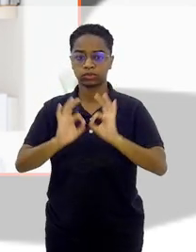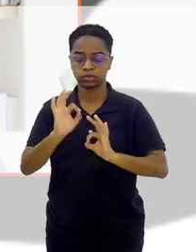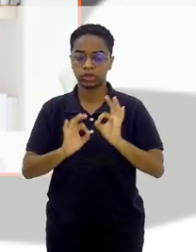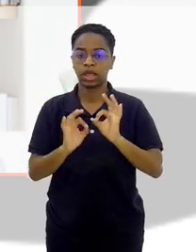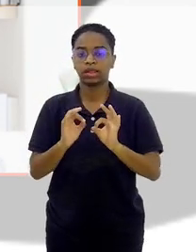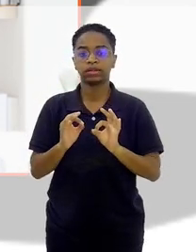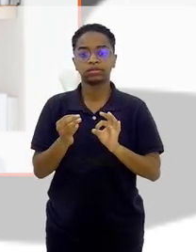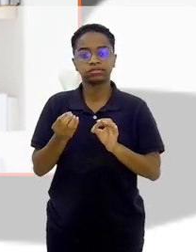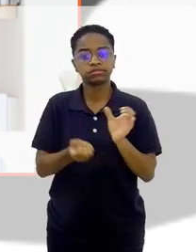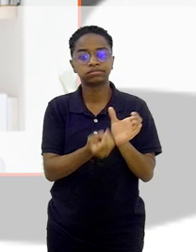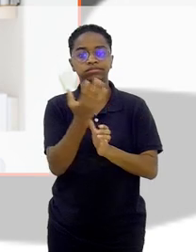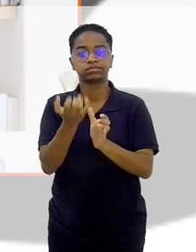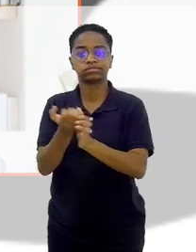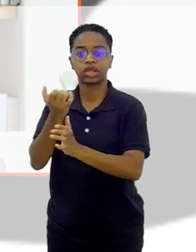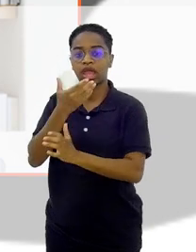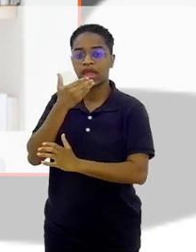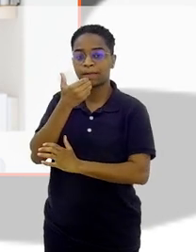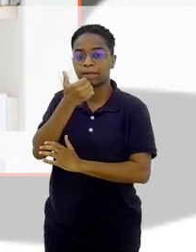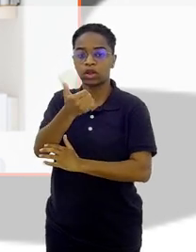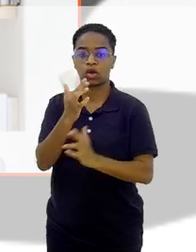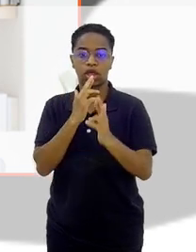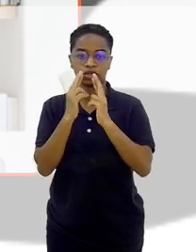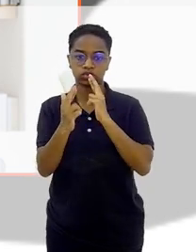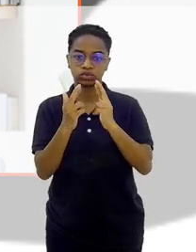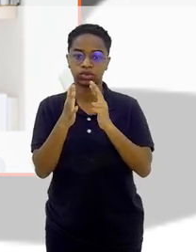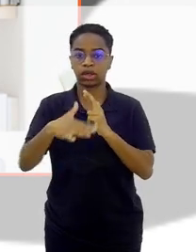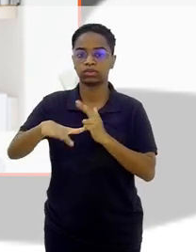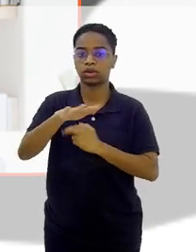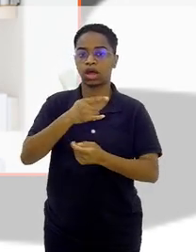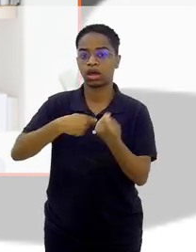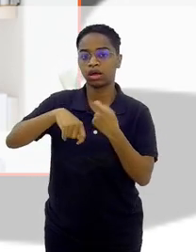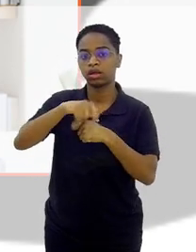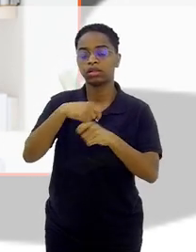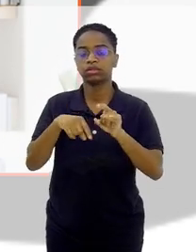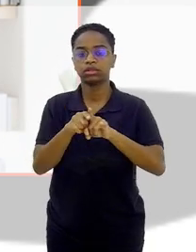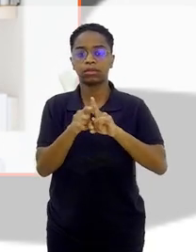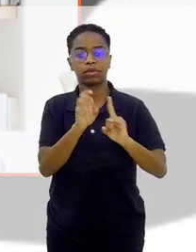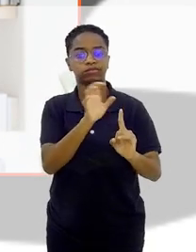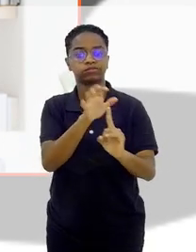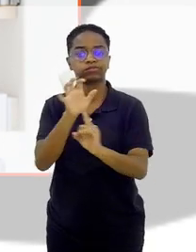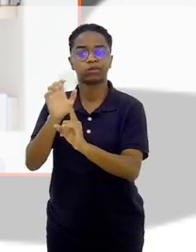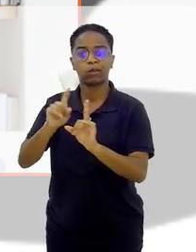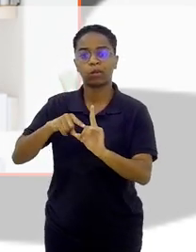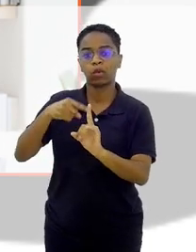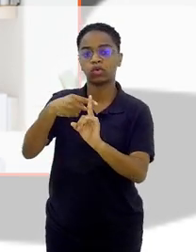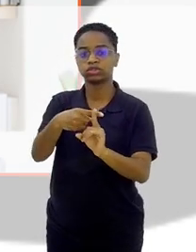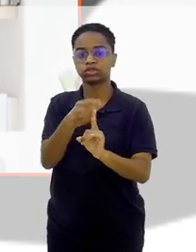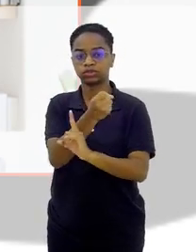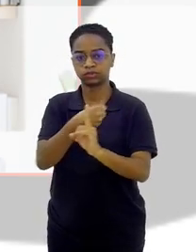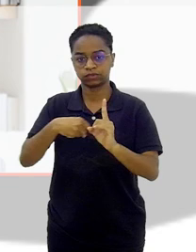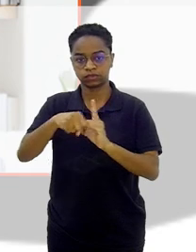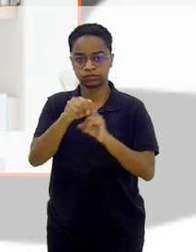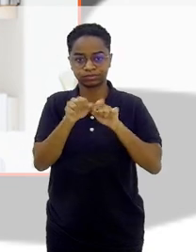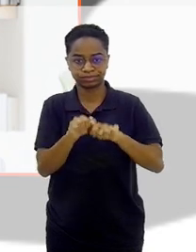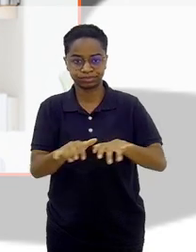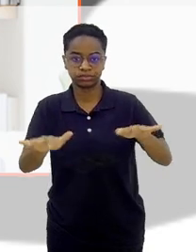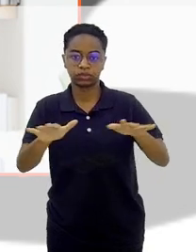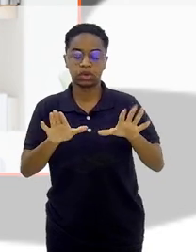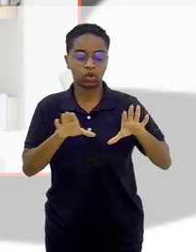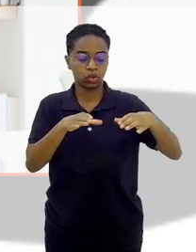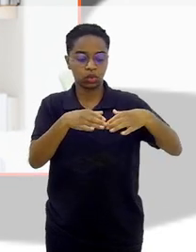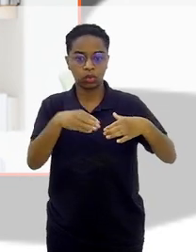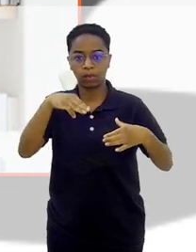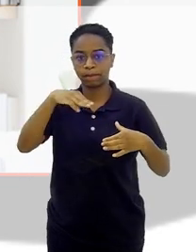para gerar melhores resultados para os negócios e impactos positivos para a sociedade na categoria de